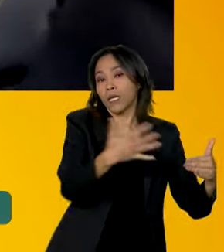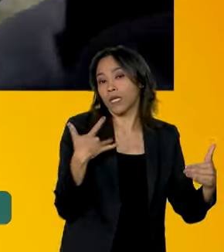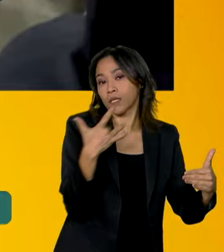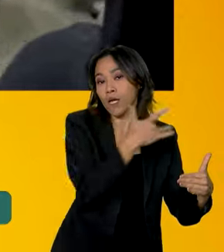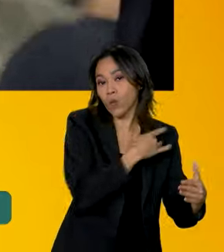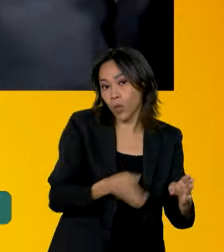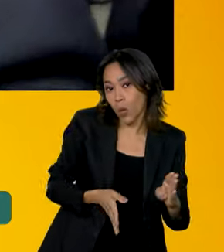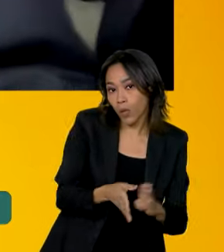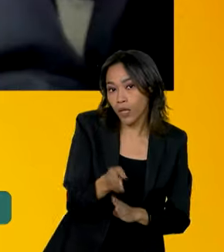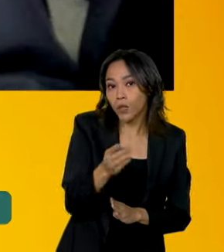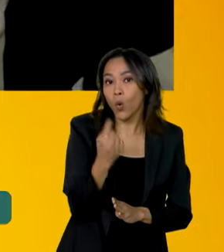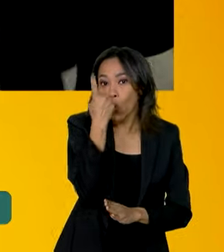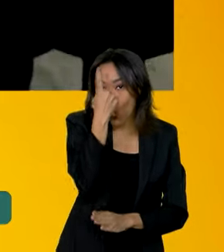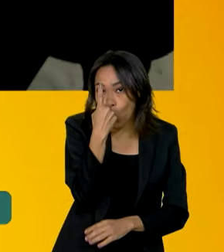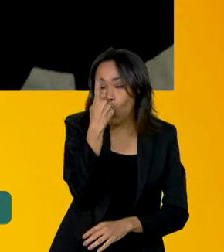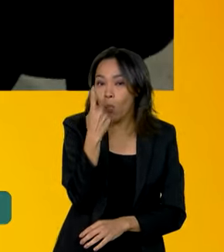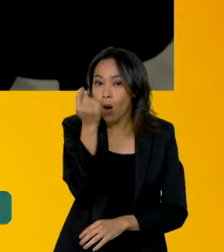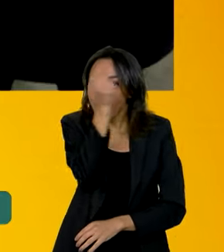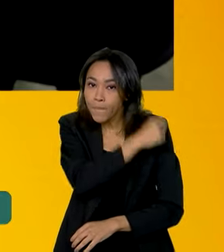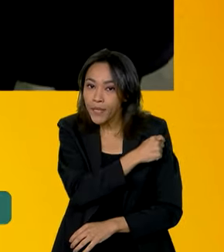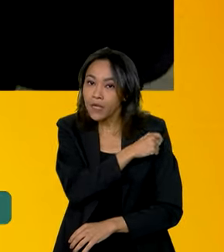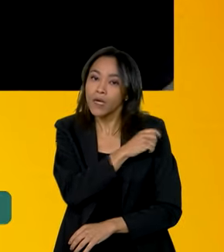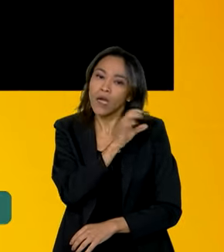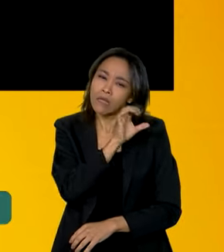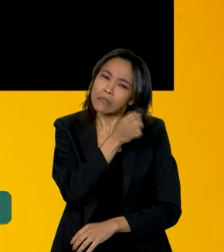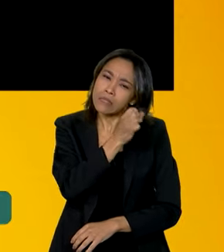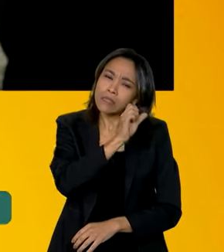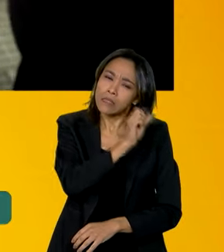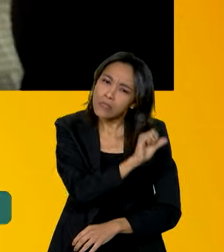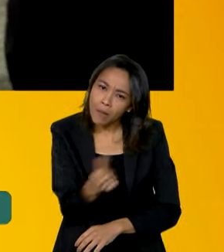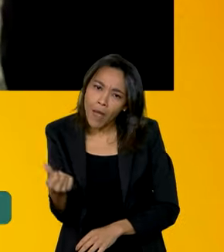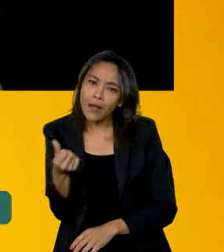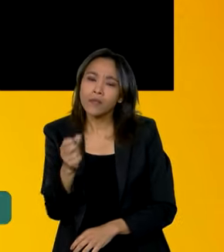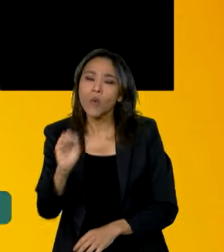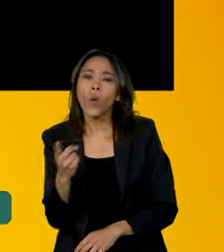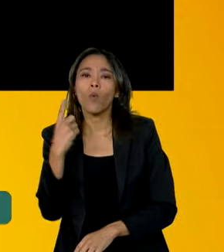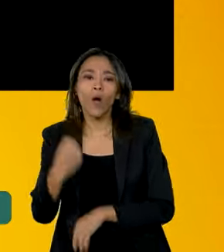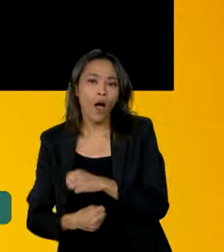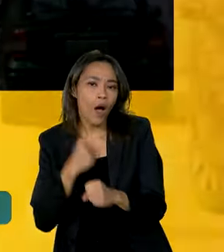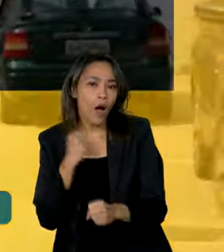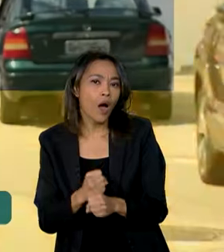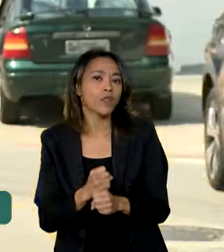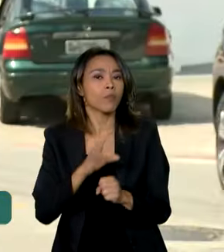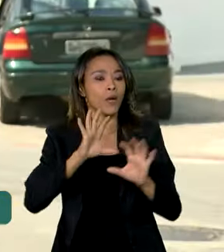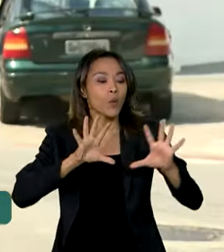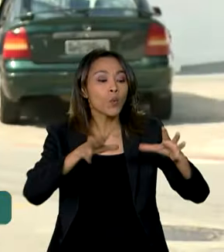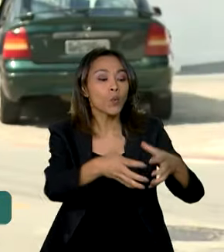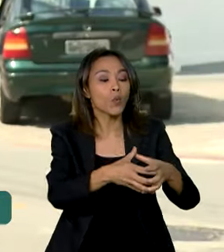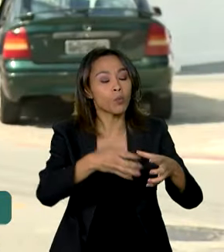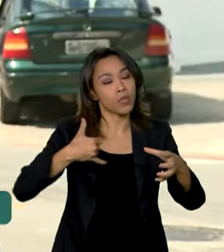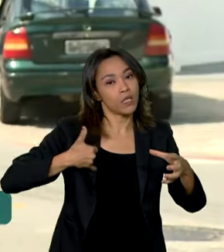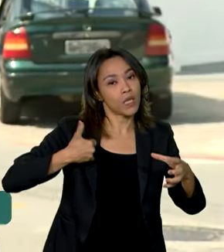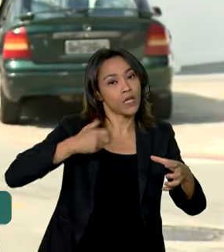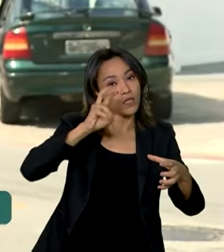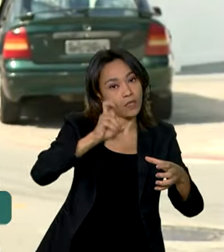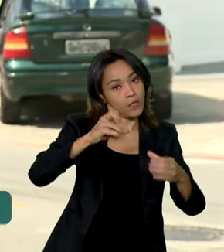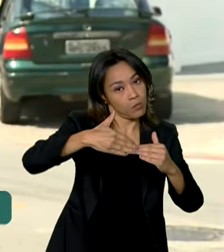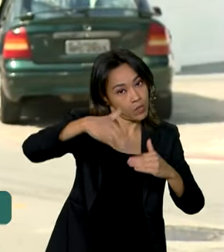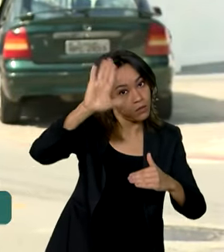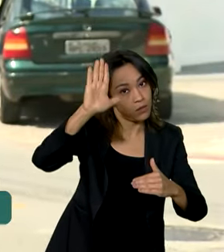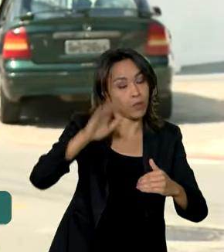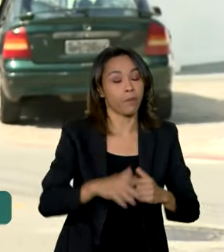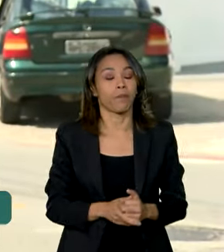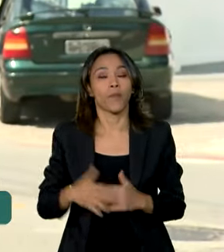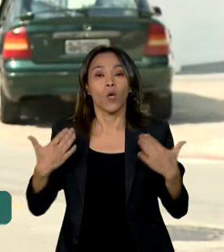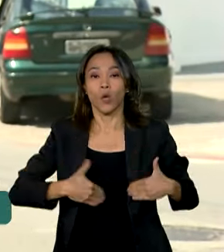uma dose anual ou semestral para grupos prioritários com 5 anos ou mais. O Ministério da